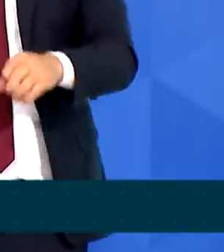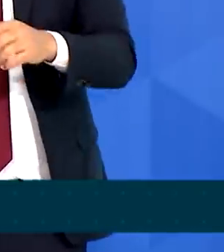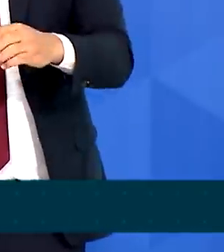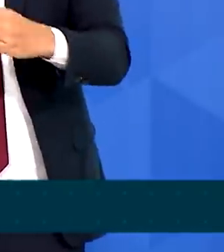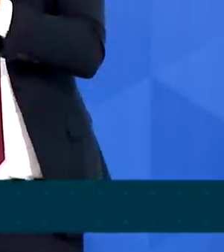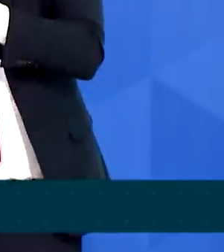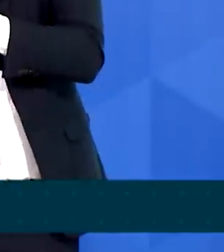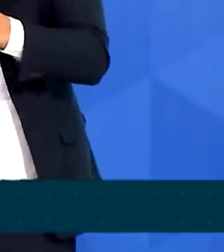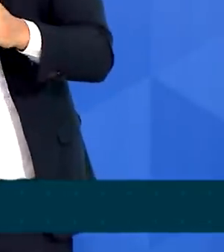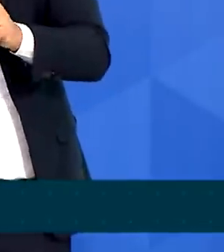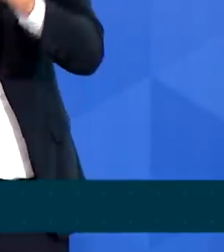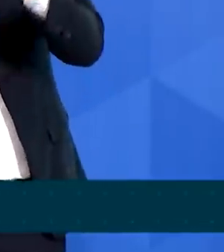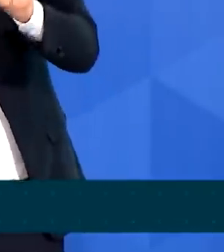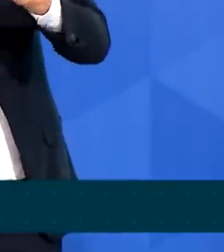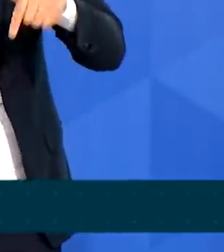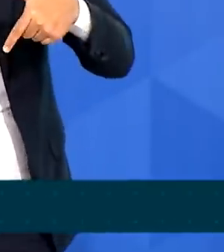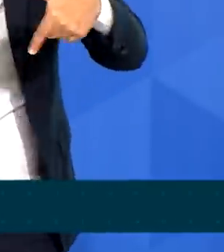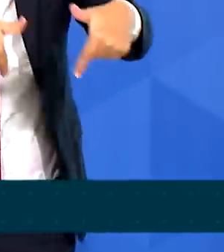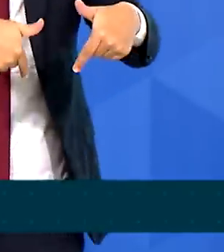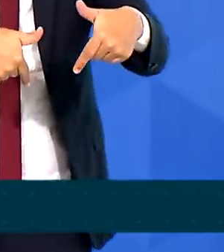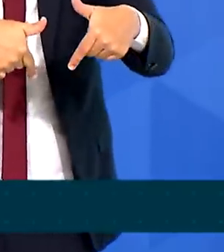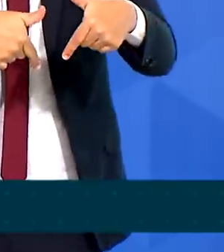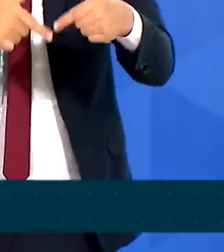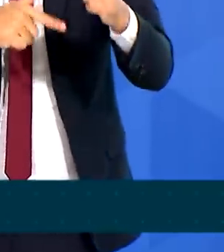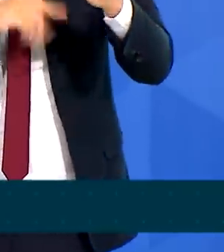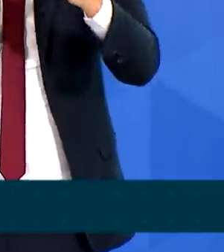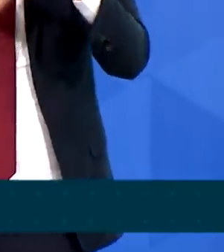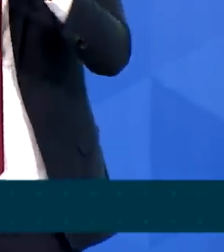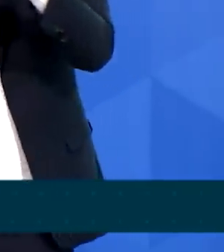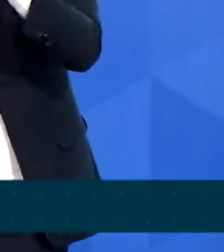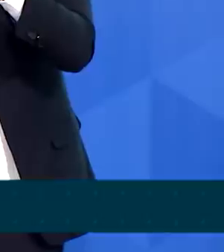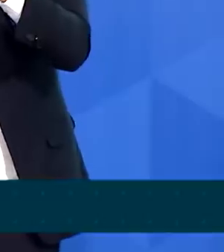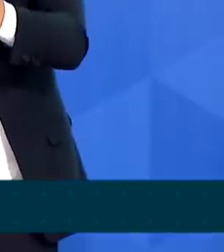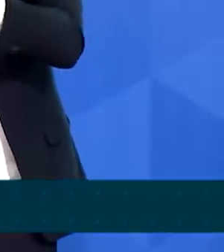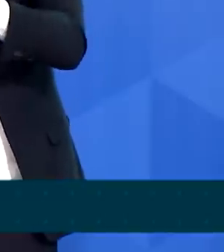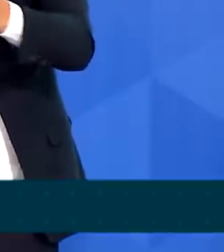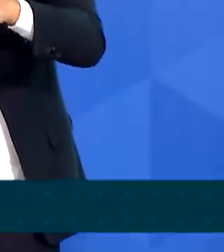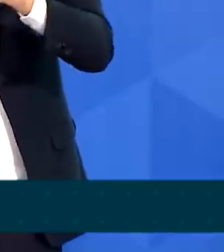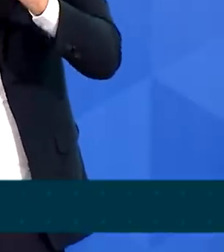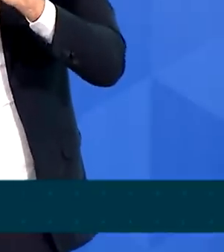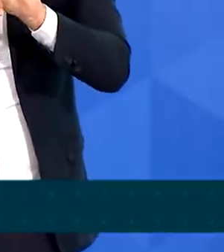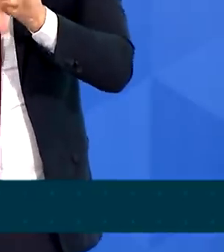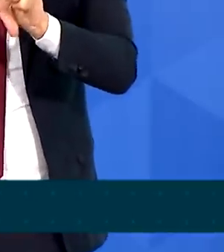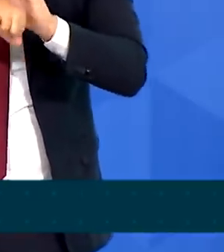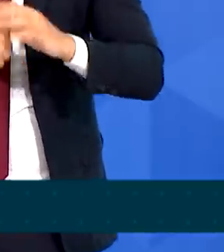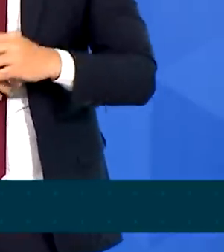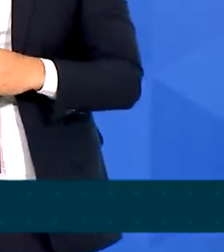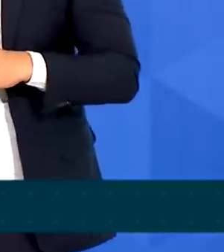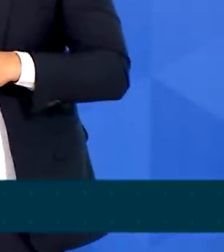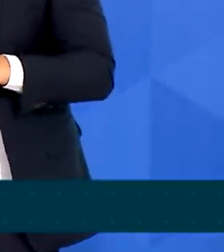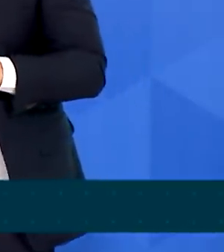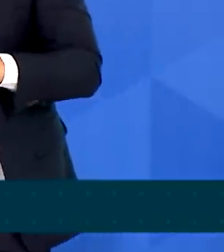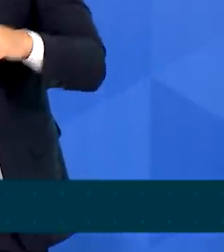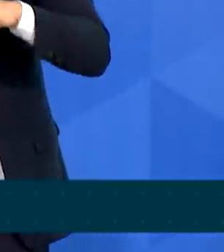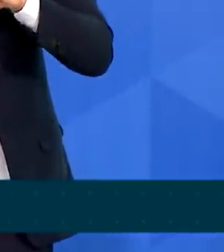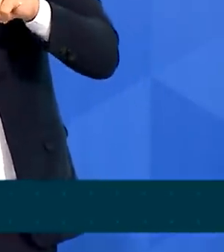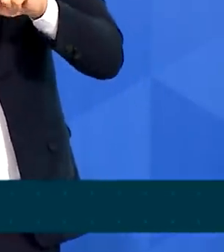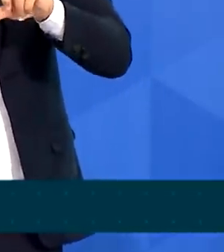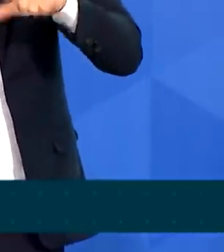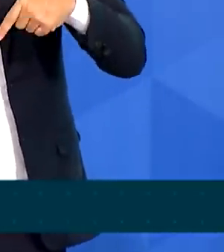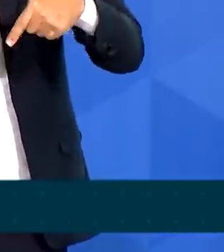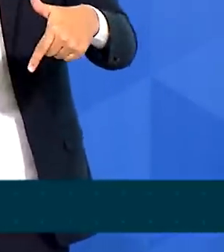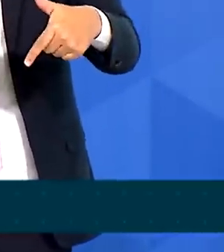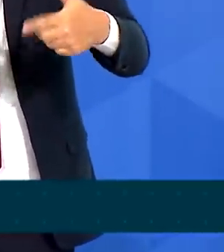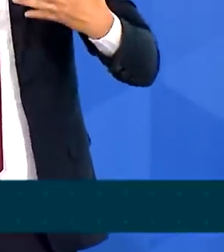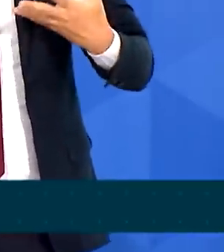coordenadas e com foco na descapitalização do crime. E os resultados alcançados são expressivos e demonstram a eficiência do trabalho